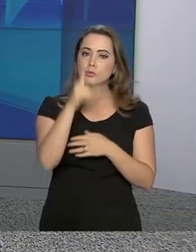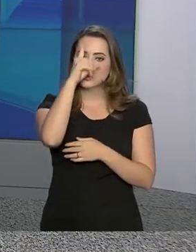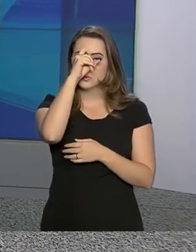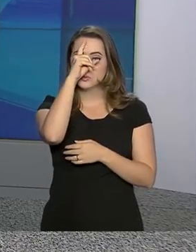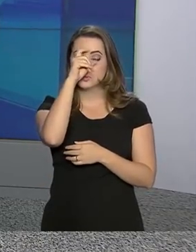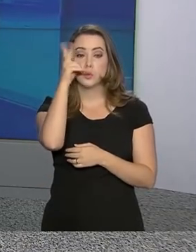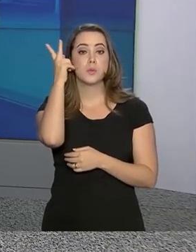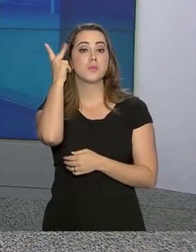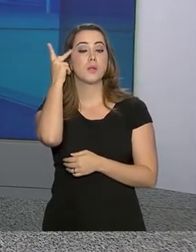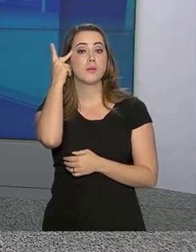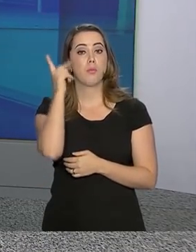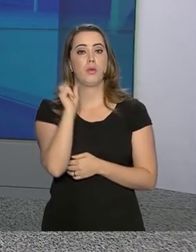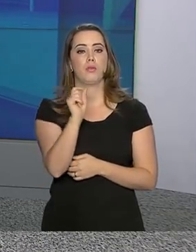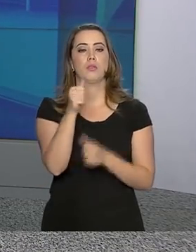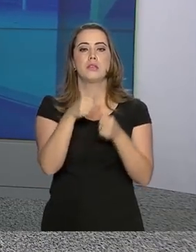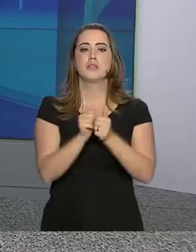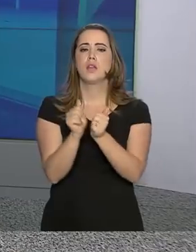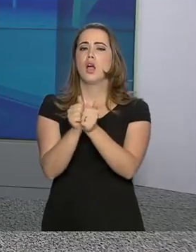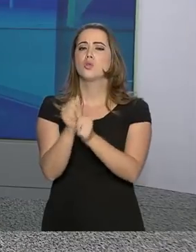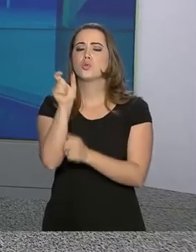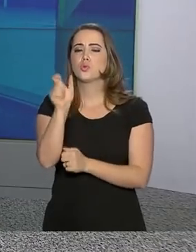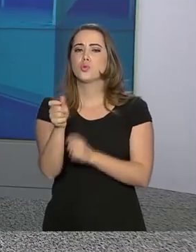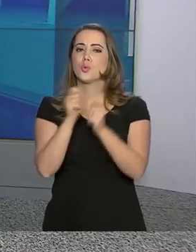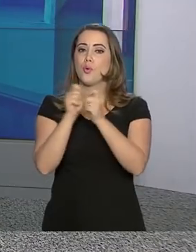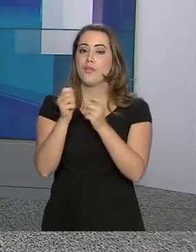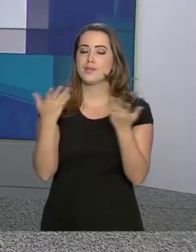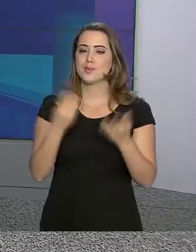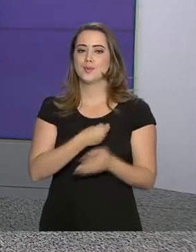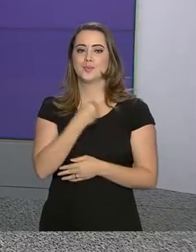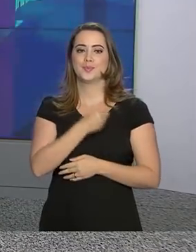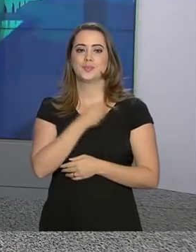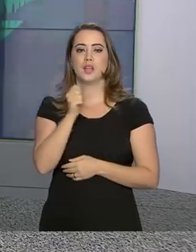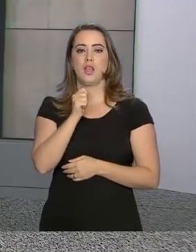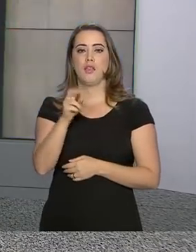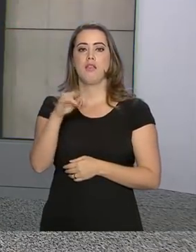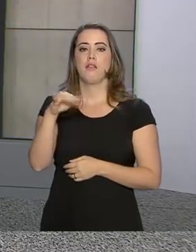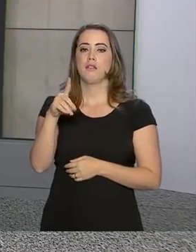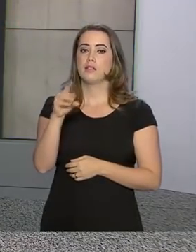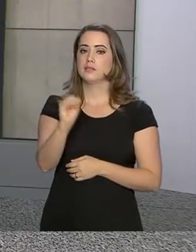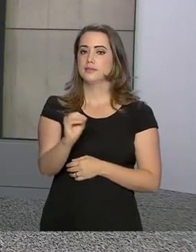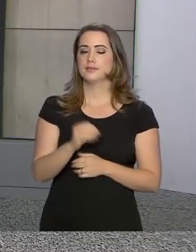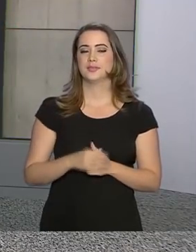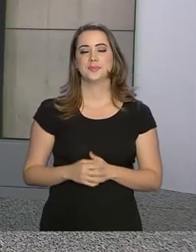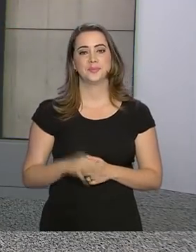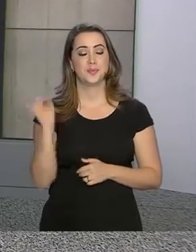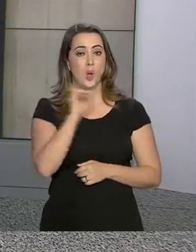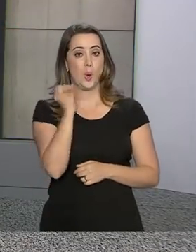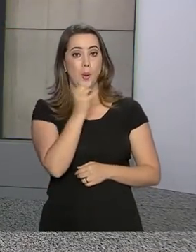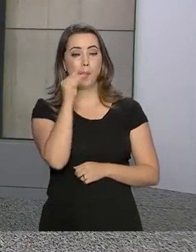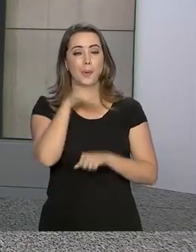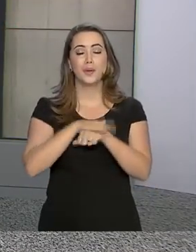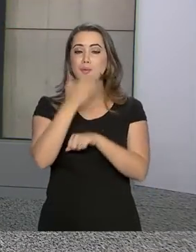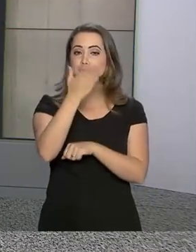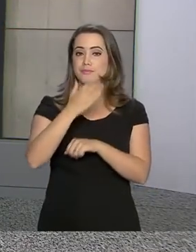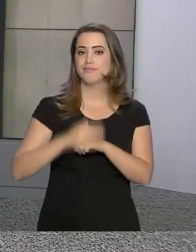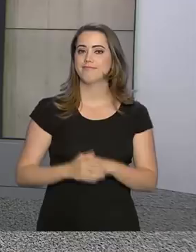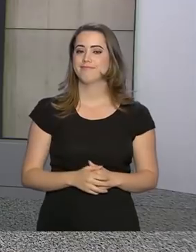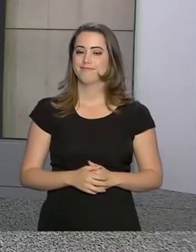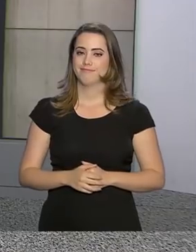Einstein em São Paulo. Quem está lá e conversa com a gente ao vivo é o repórter Ricardo Ferraz. Olá, Ricardo. Boa noite.